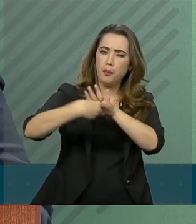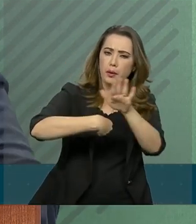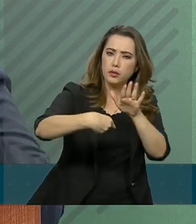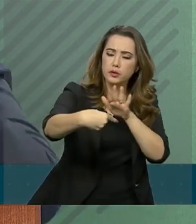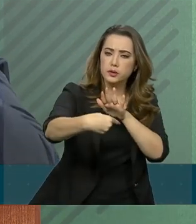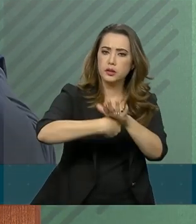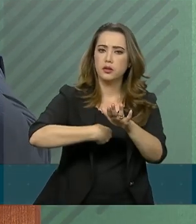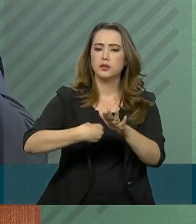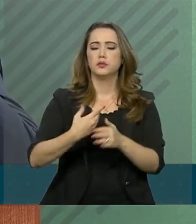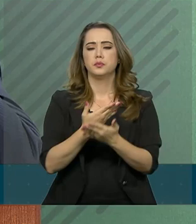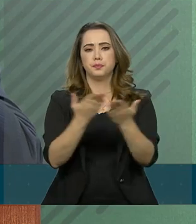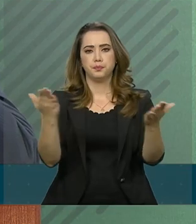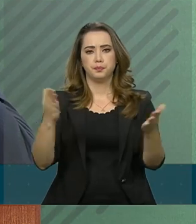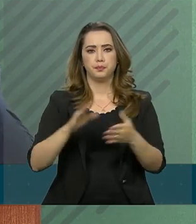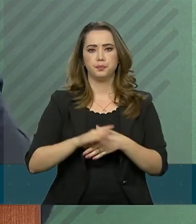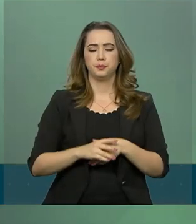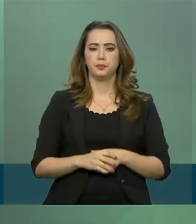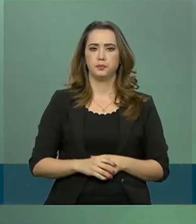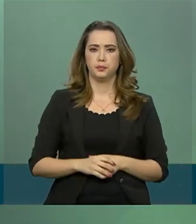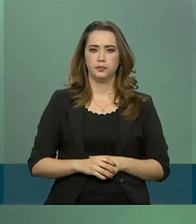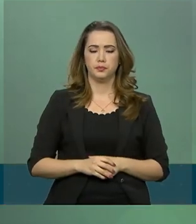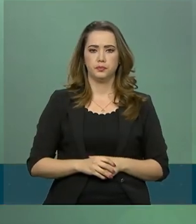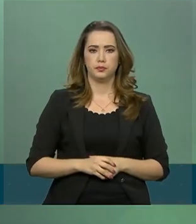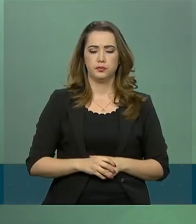para as suas perguntas.